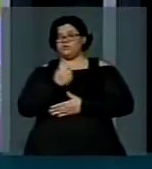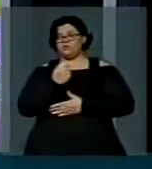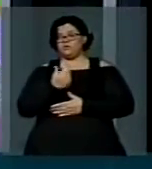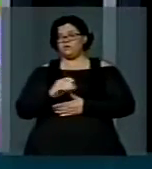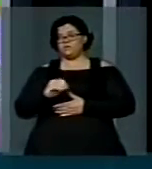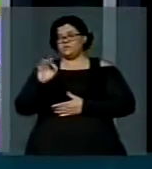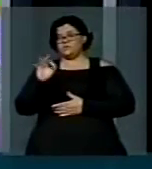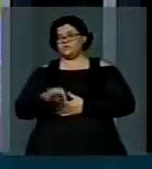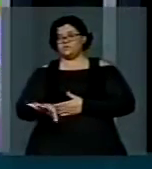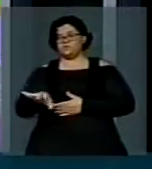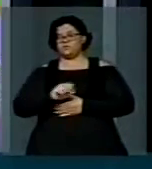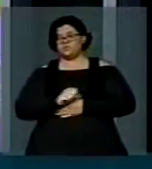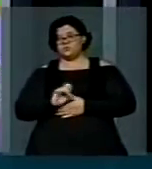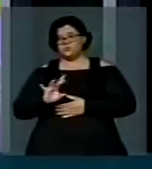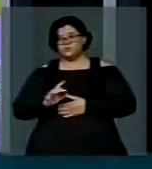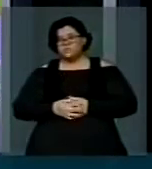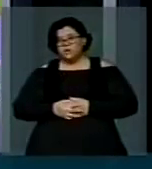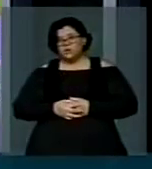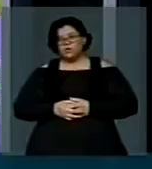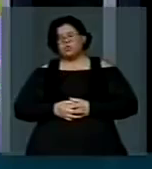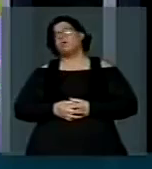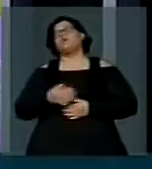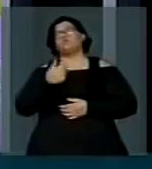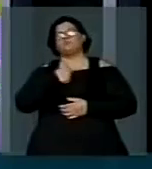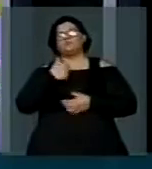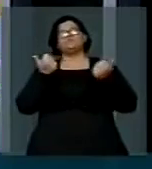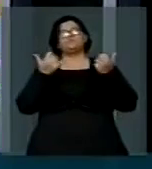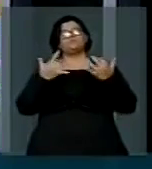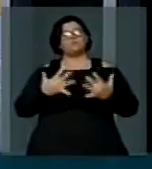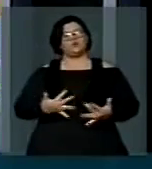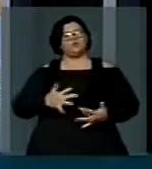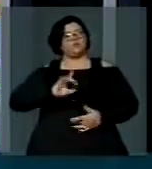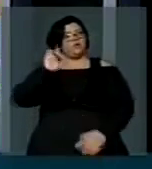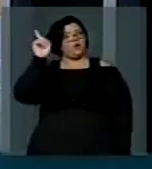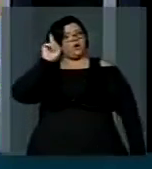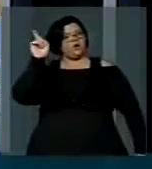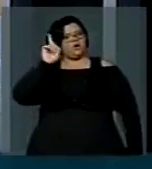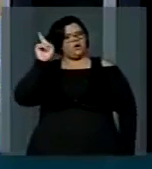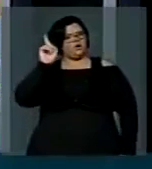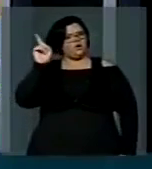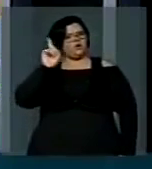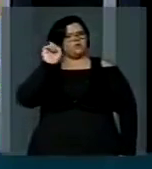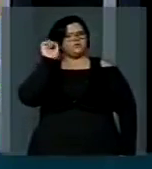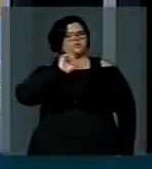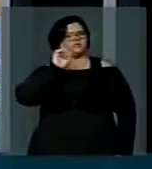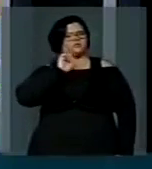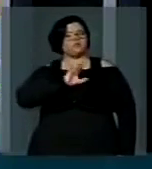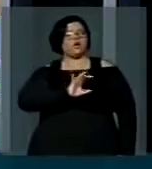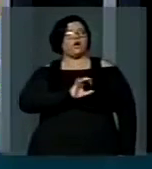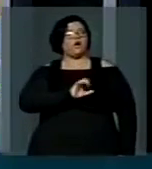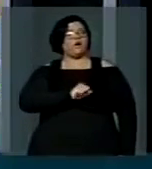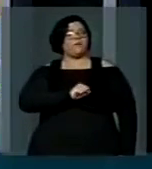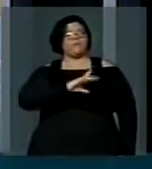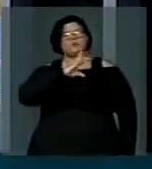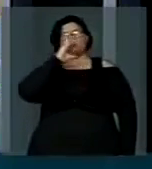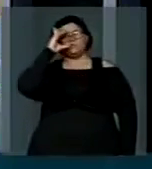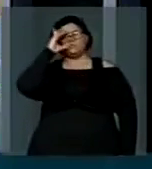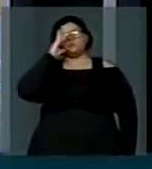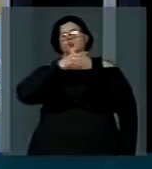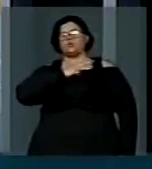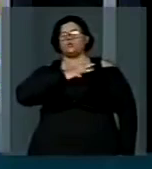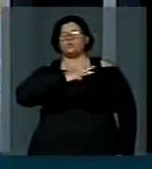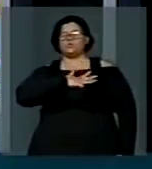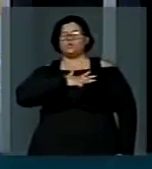explico. Lá, o tio Sam, que gosta muito do Lula e da Dilma, que são brasileiros